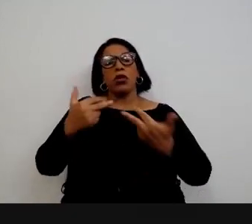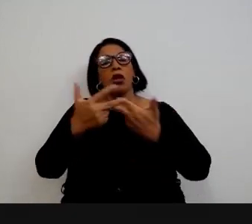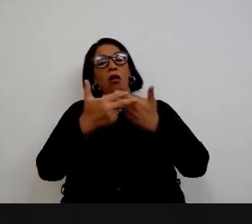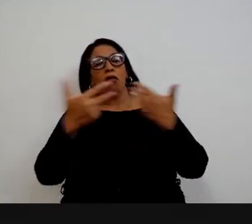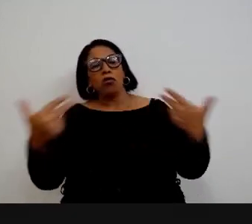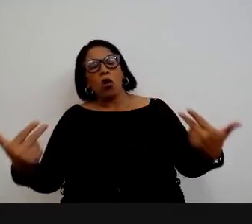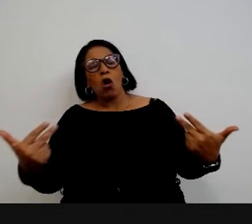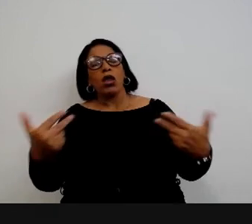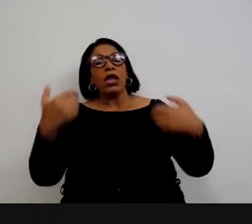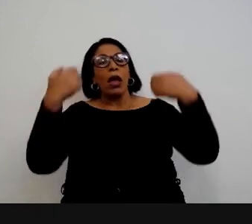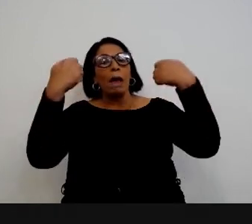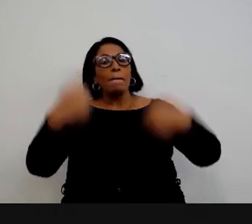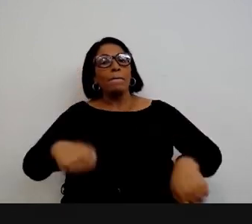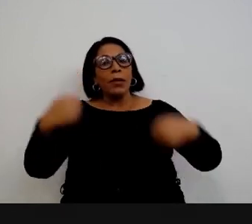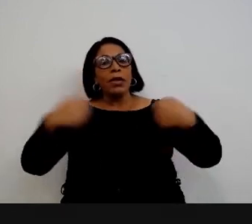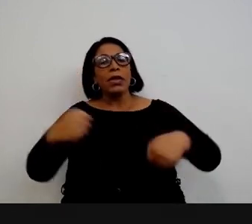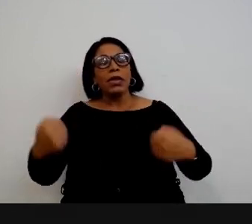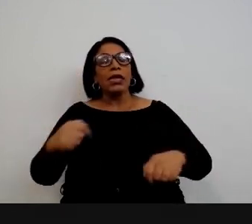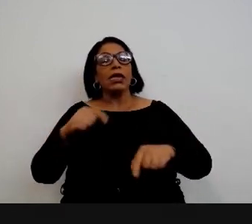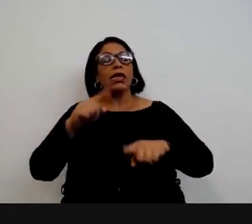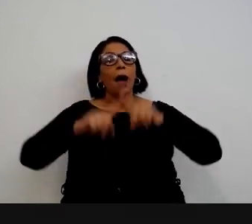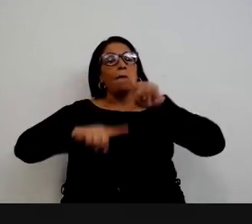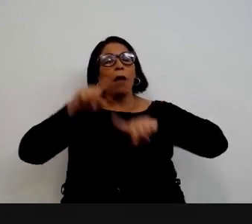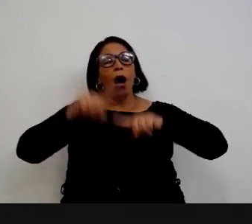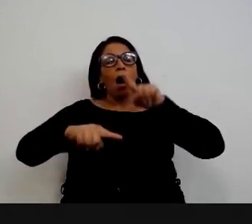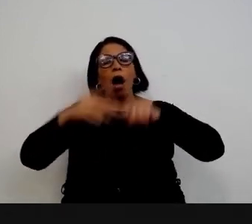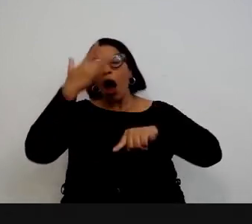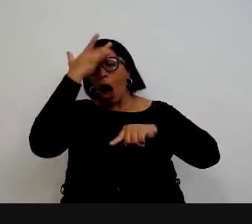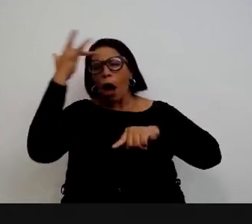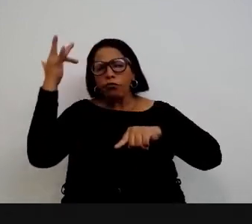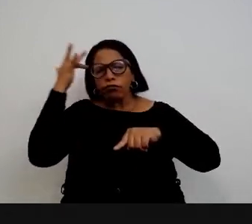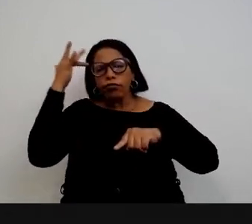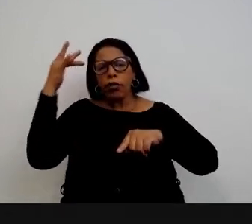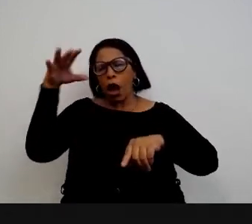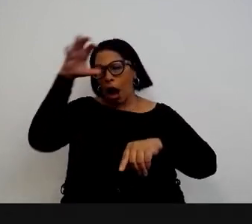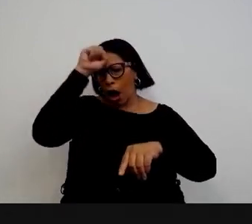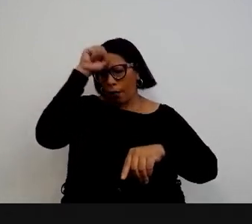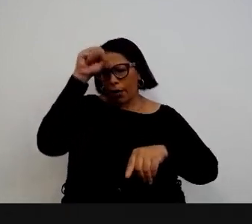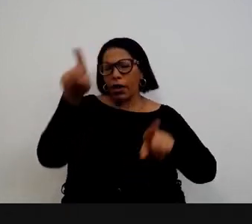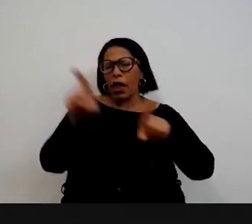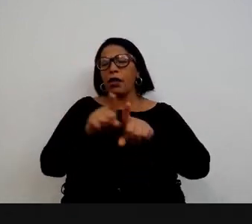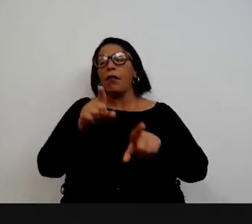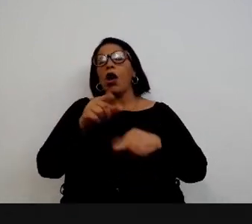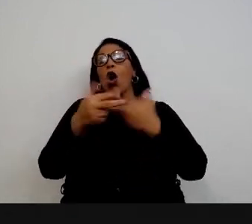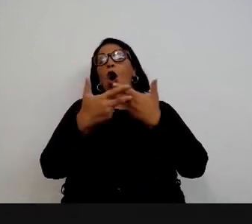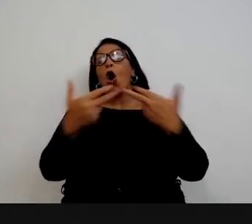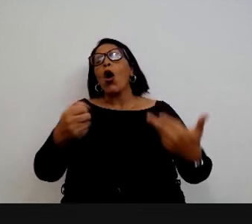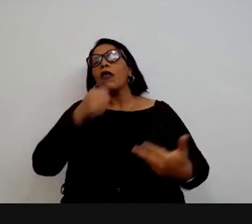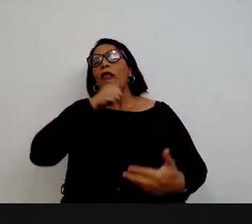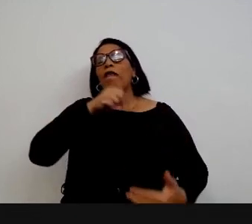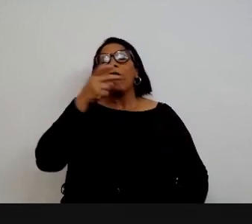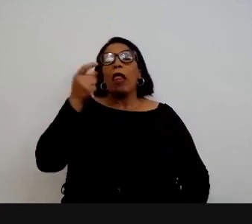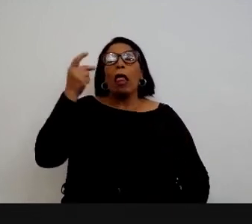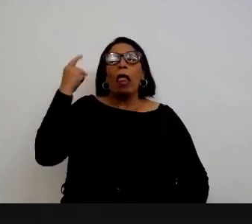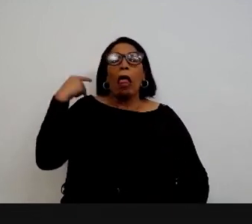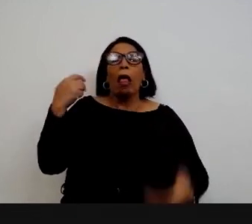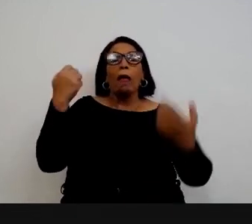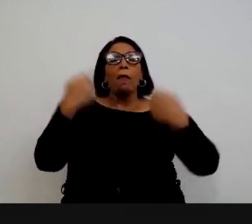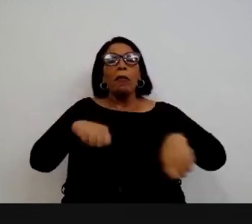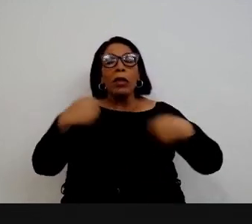necessidade de automação processos que se tornam obsoletos necessidade de renovação